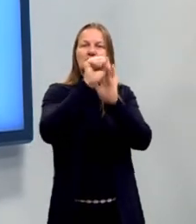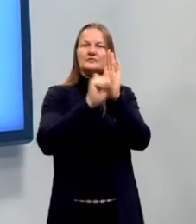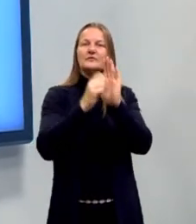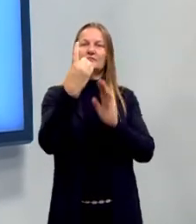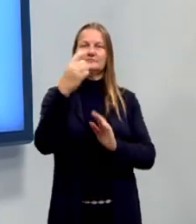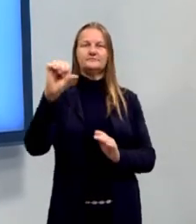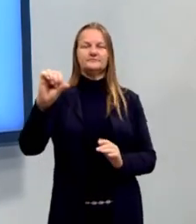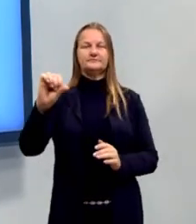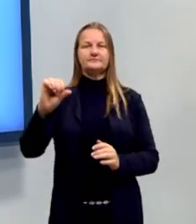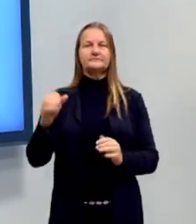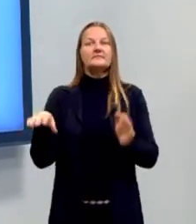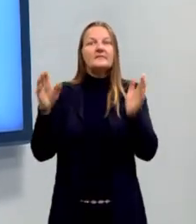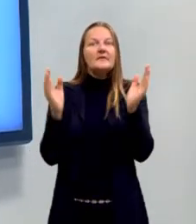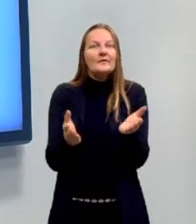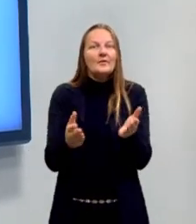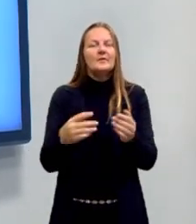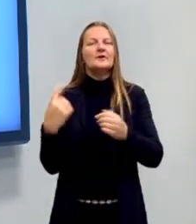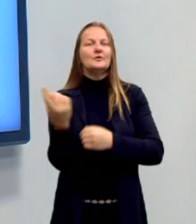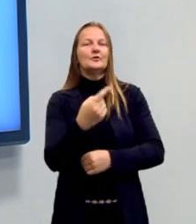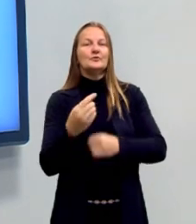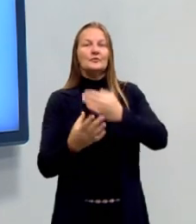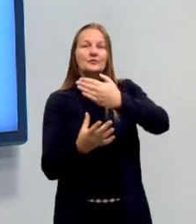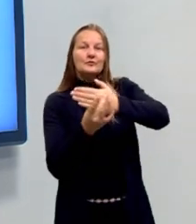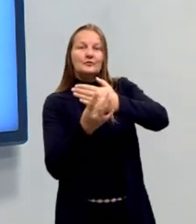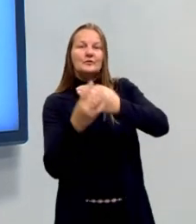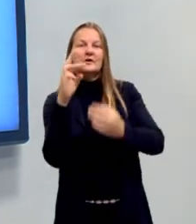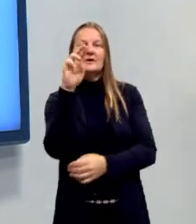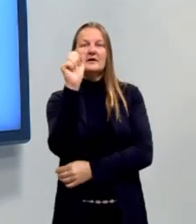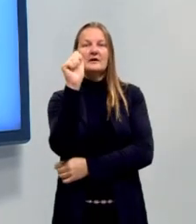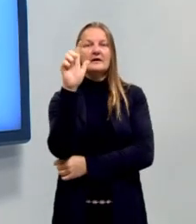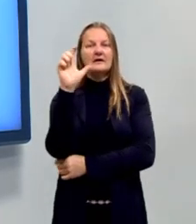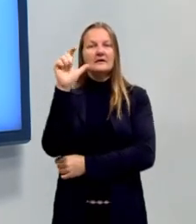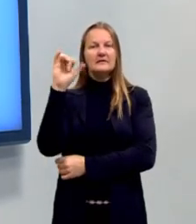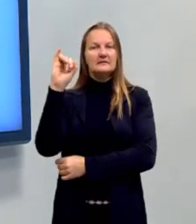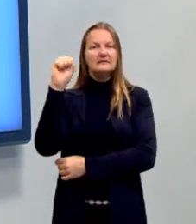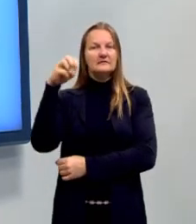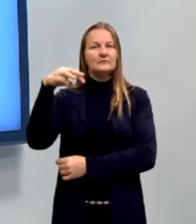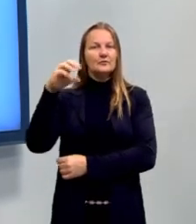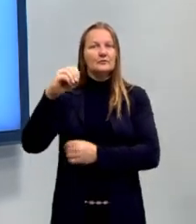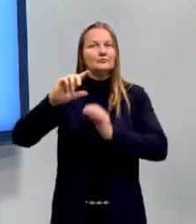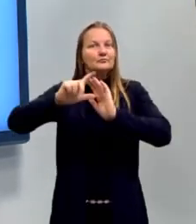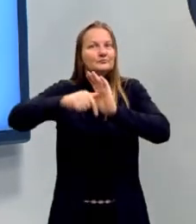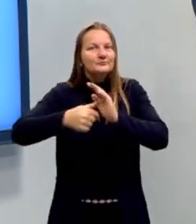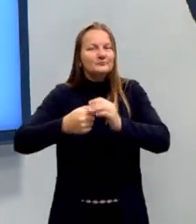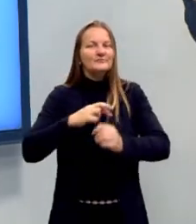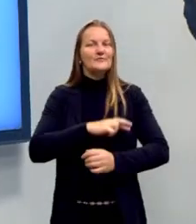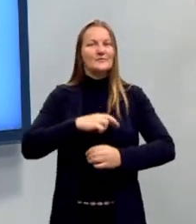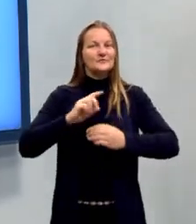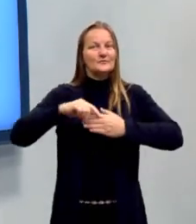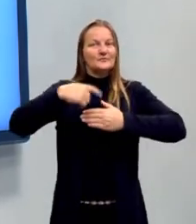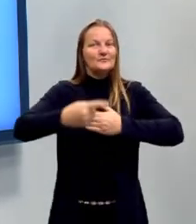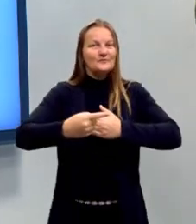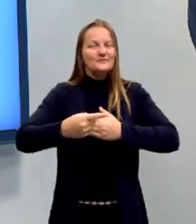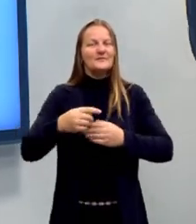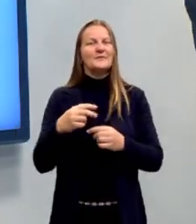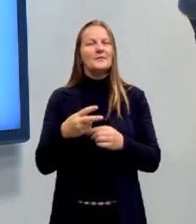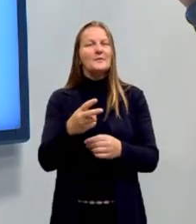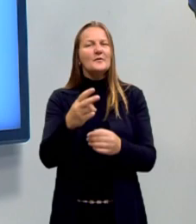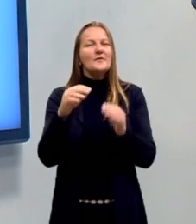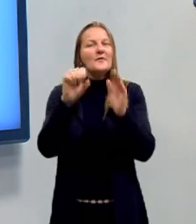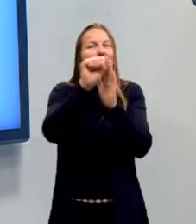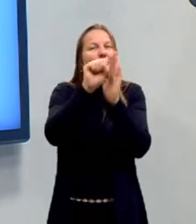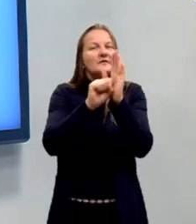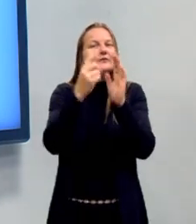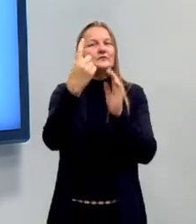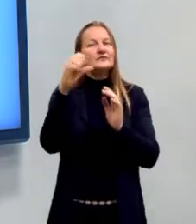XIX. Agora, gente vai falar do realismo, que é a escola que vem depois e ela vem na sequência, mais para o final